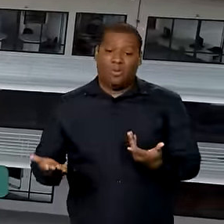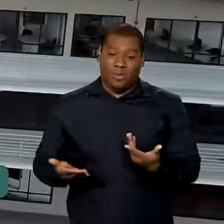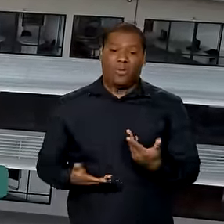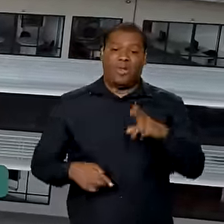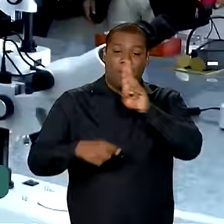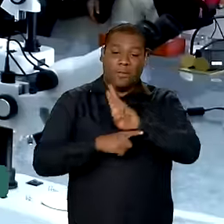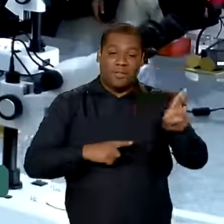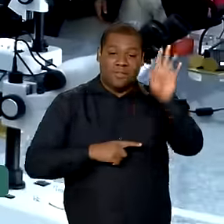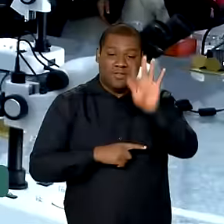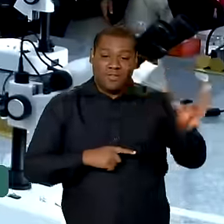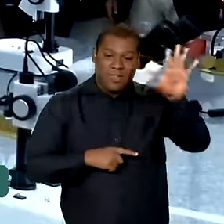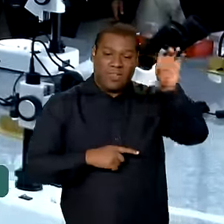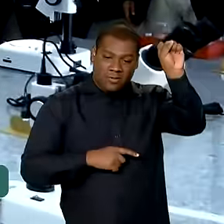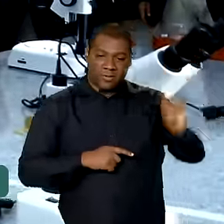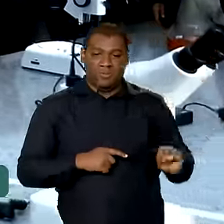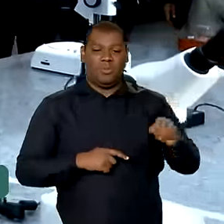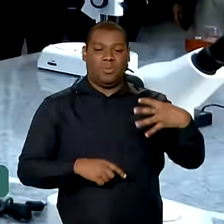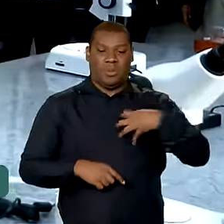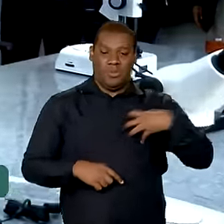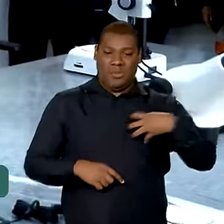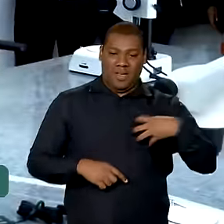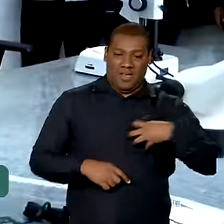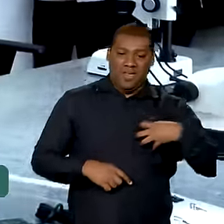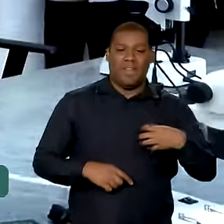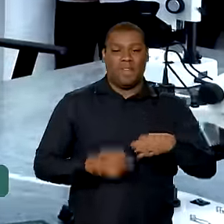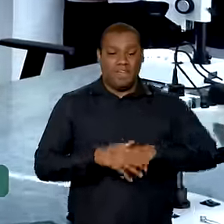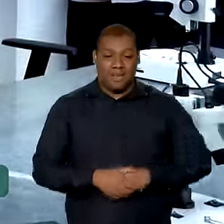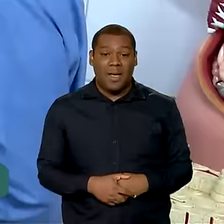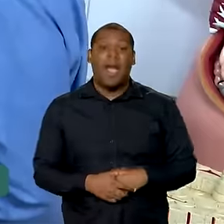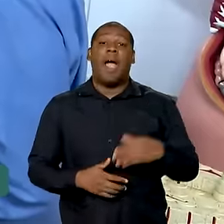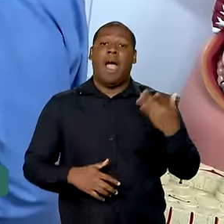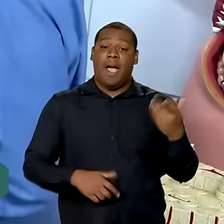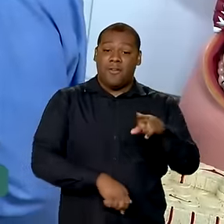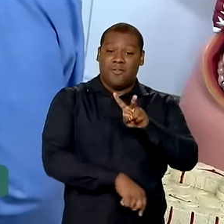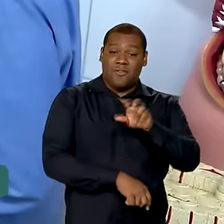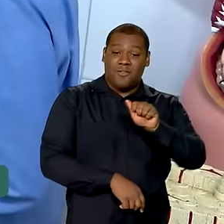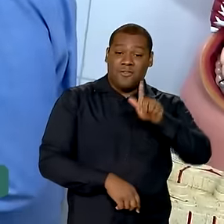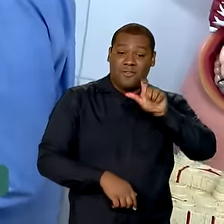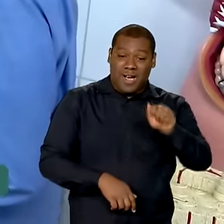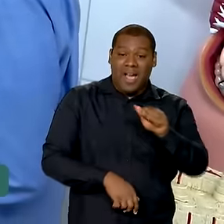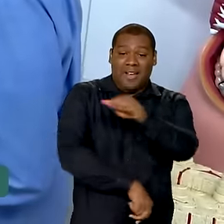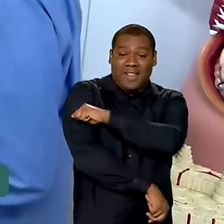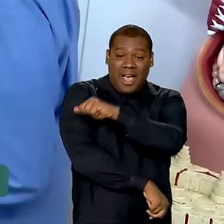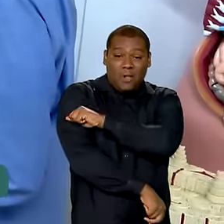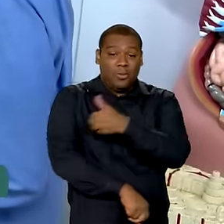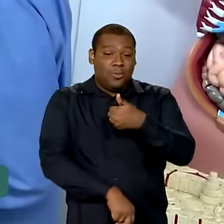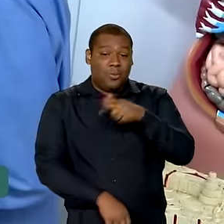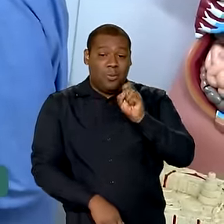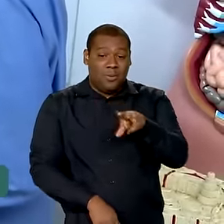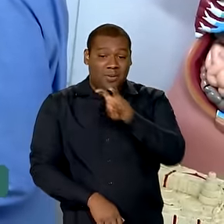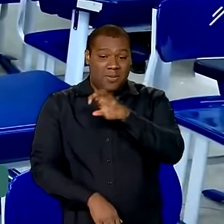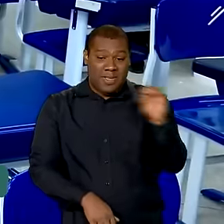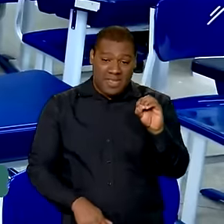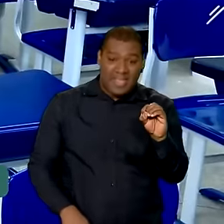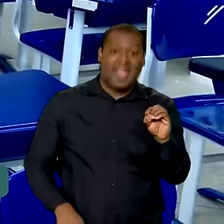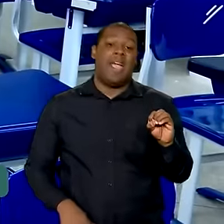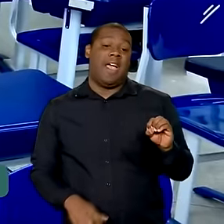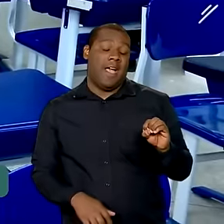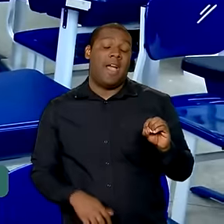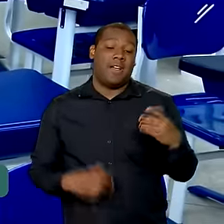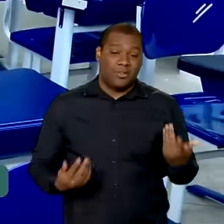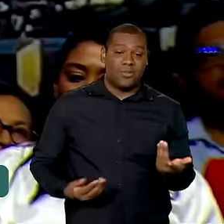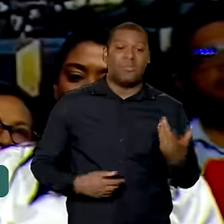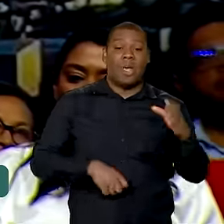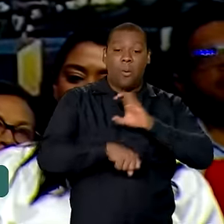Sul da Bahia. O novo prédio vai atender mais de 1.500 alunos e 12 cursos, como Medicina, Engenharia Civil, além de pós